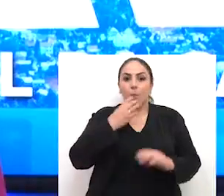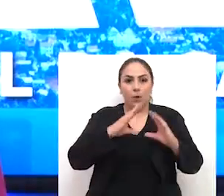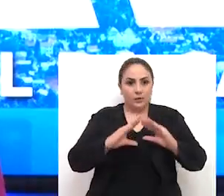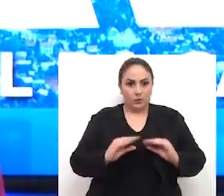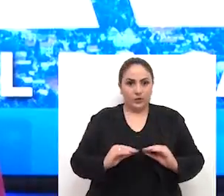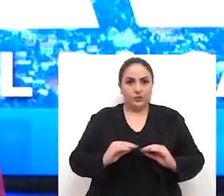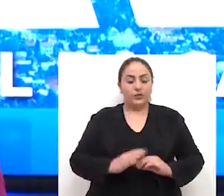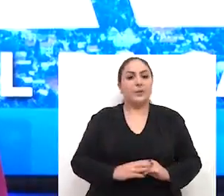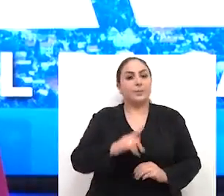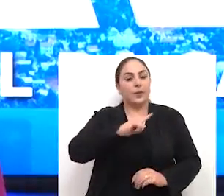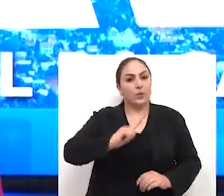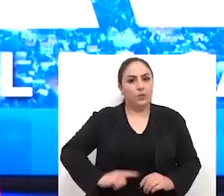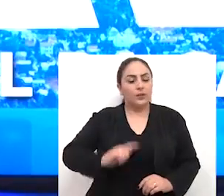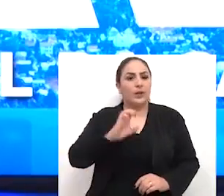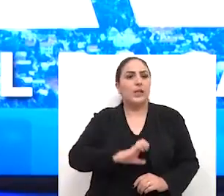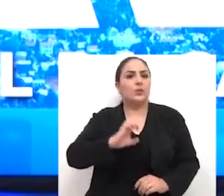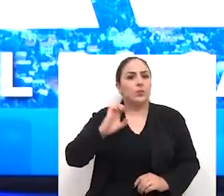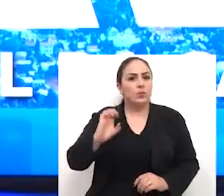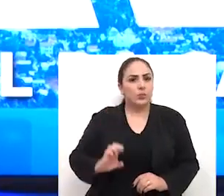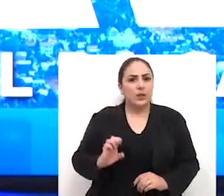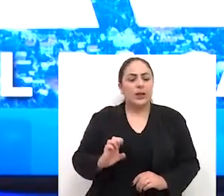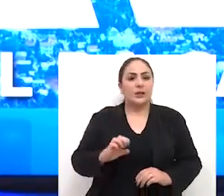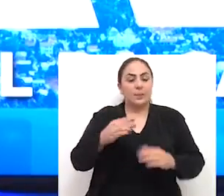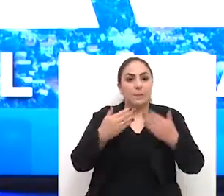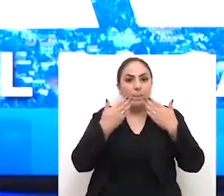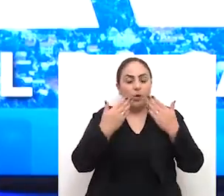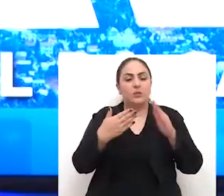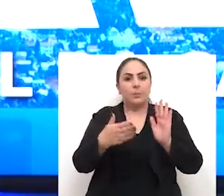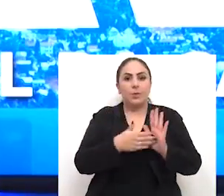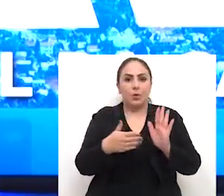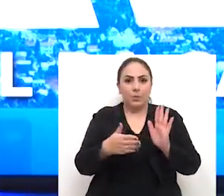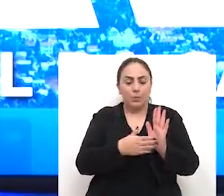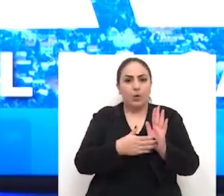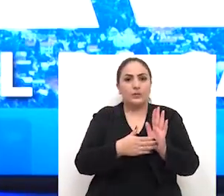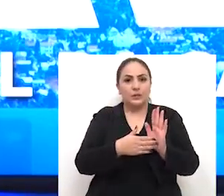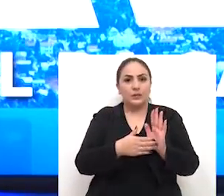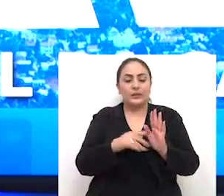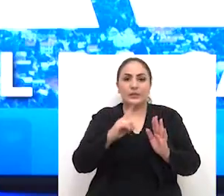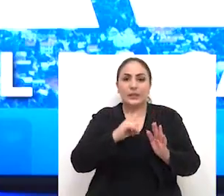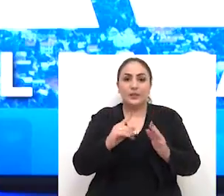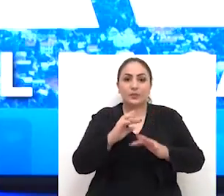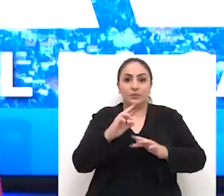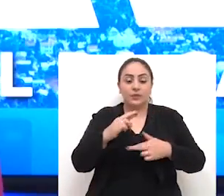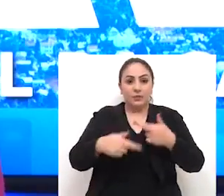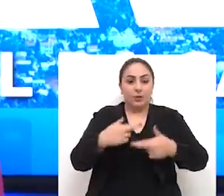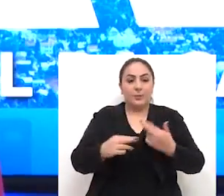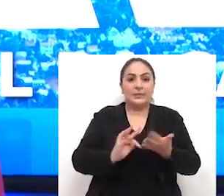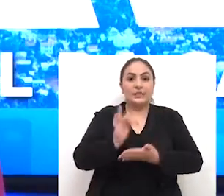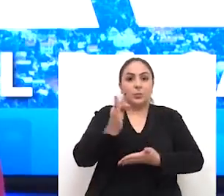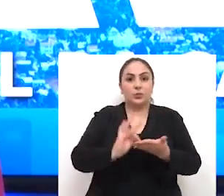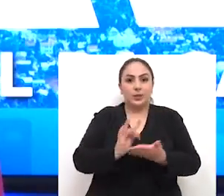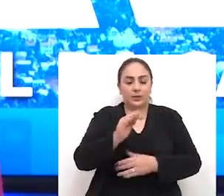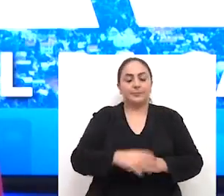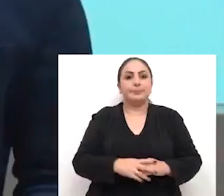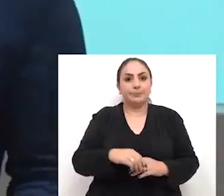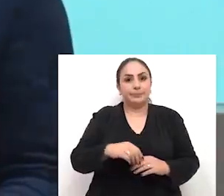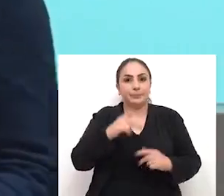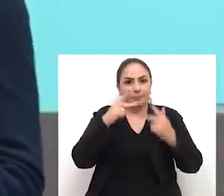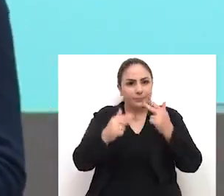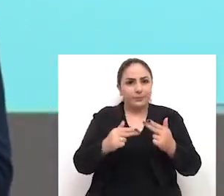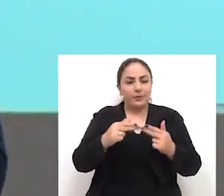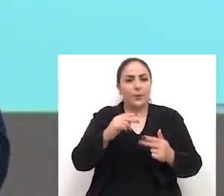Boa noite. Governador Eduardo Leite apresenta propostas que compõem a reforma tributária.